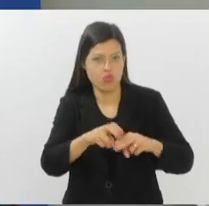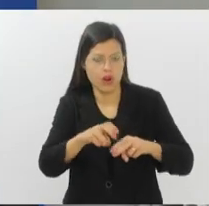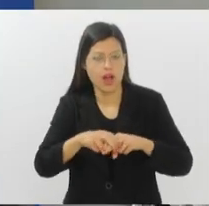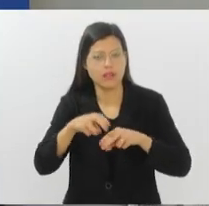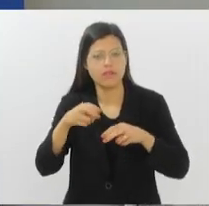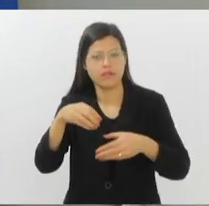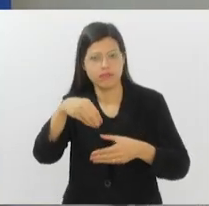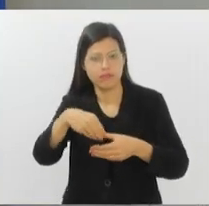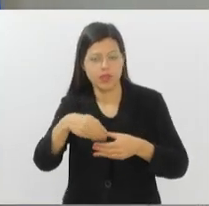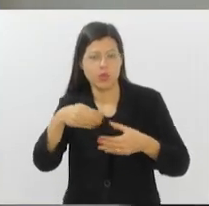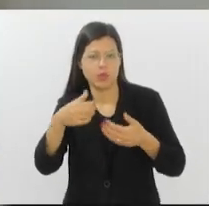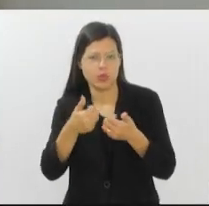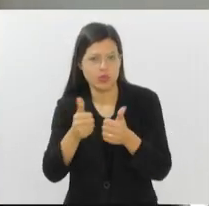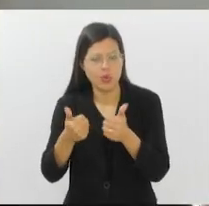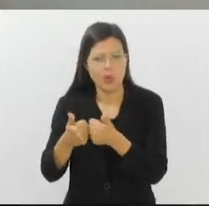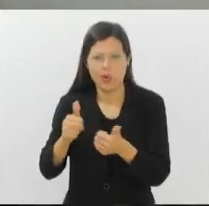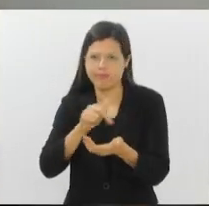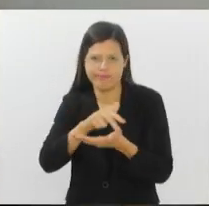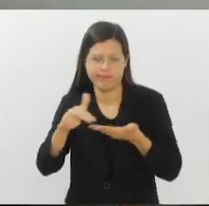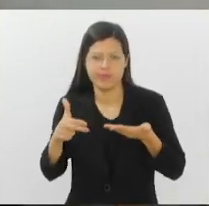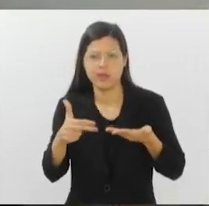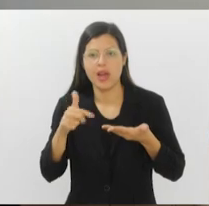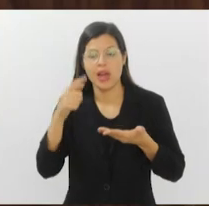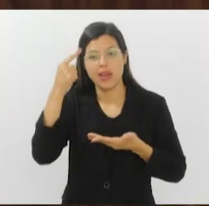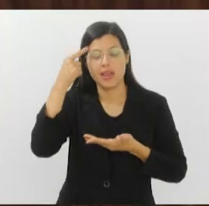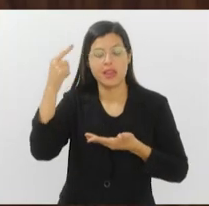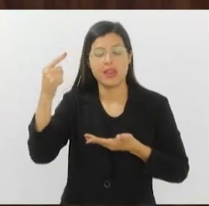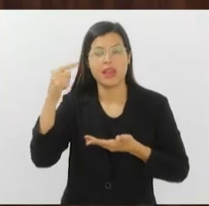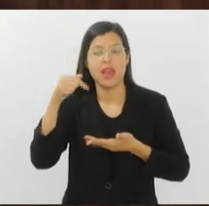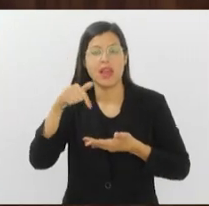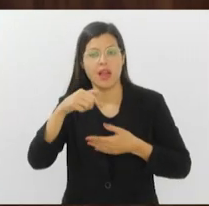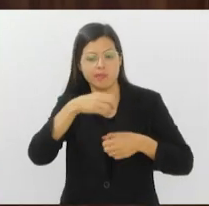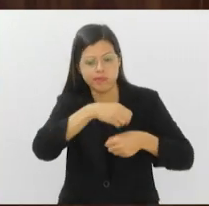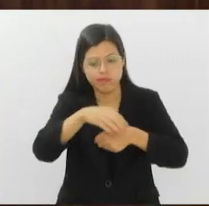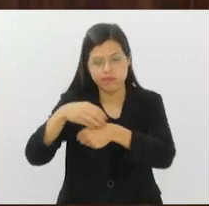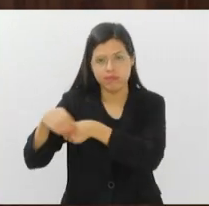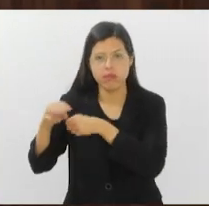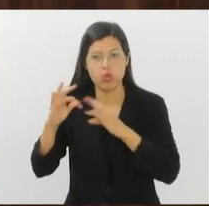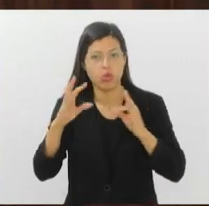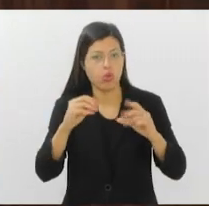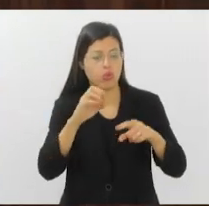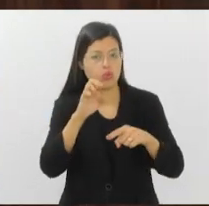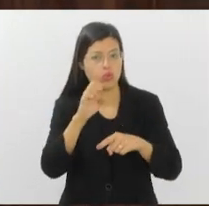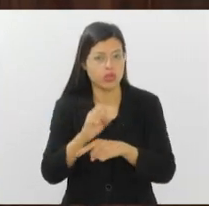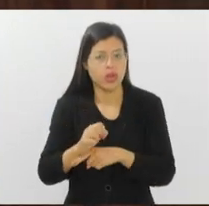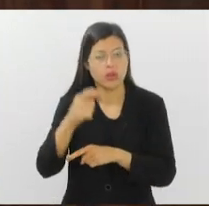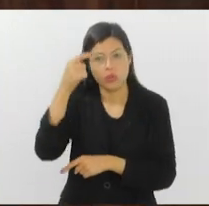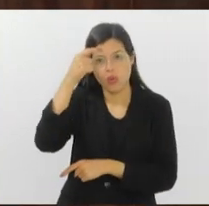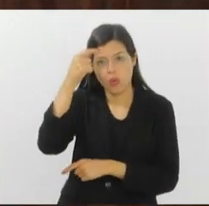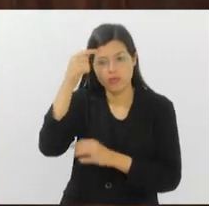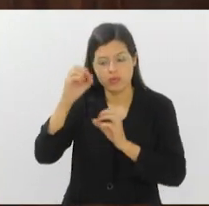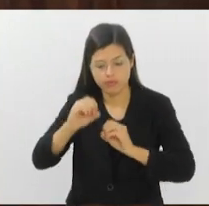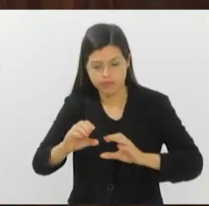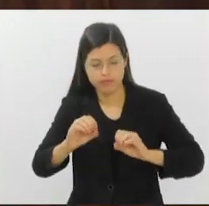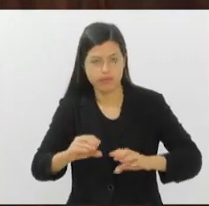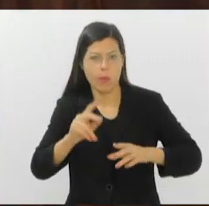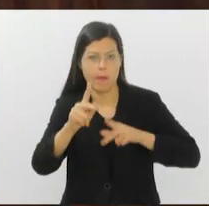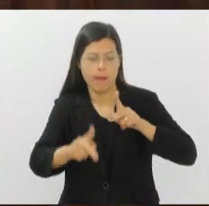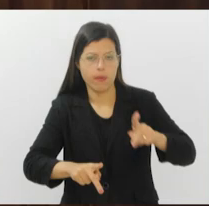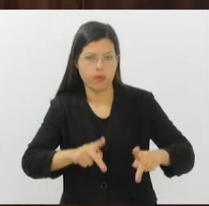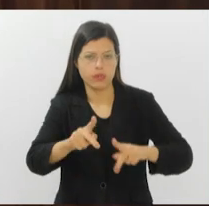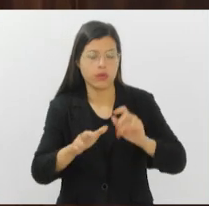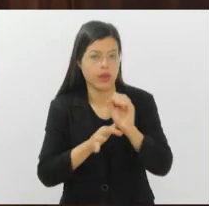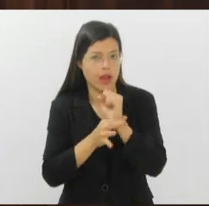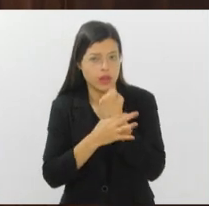a ideia é levar a campanha para todo o Estado do Rio a fim de conscientizar a população e garantir o uso preferencial de